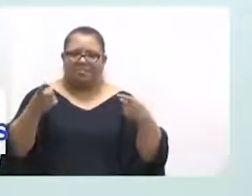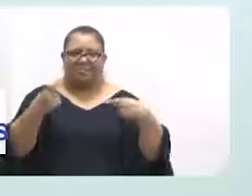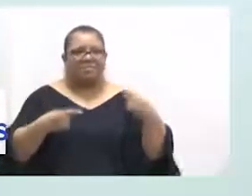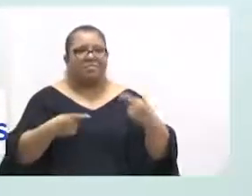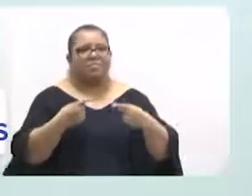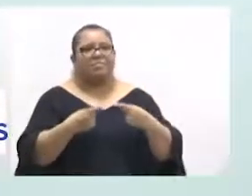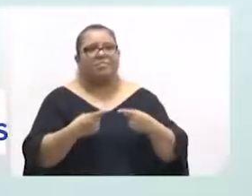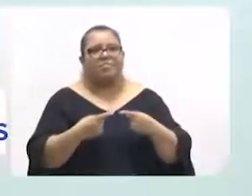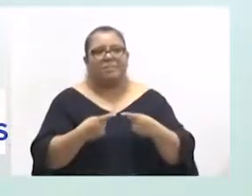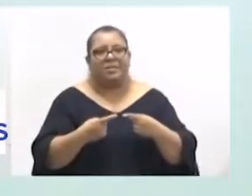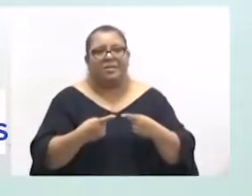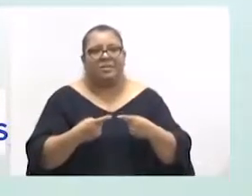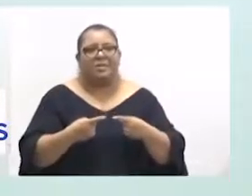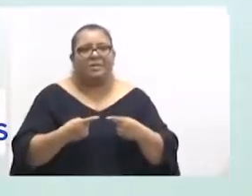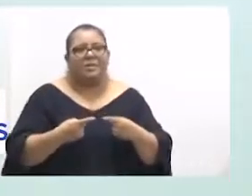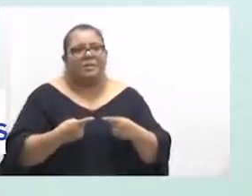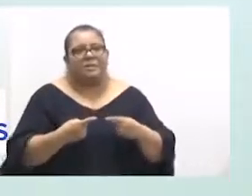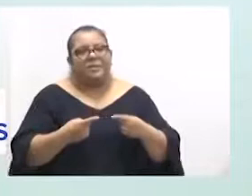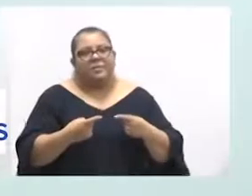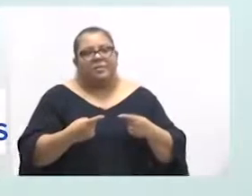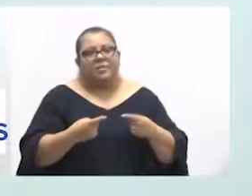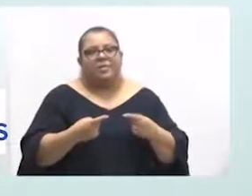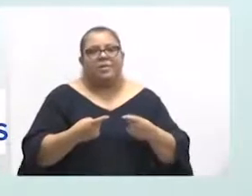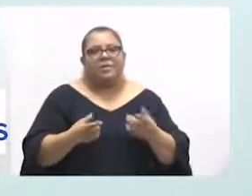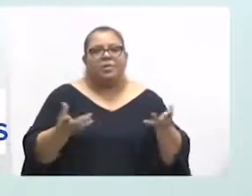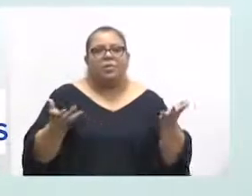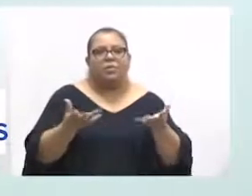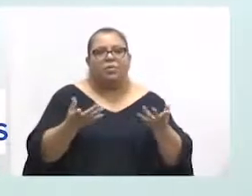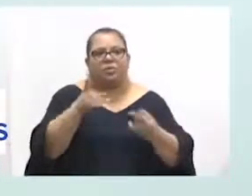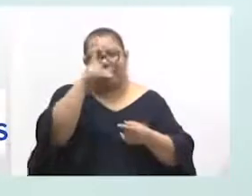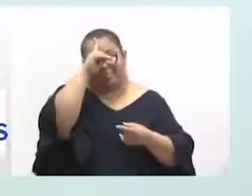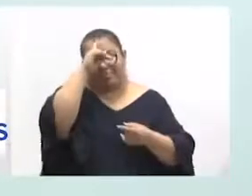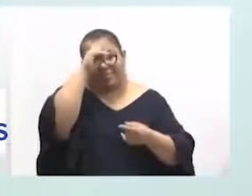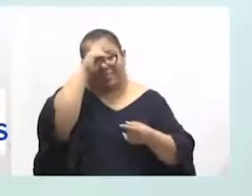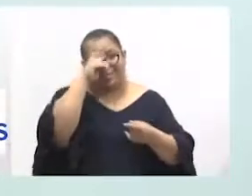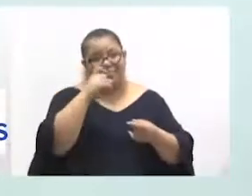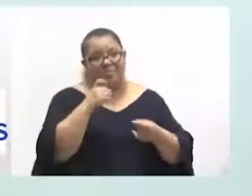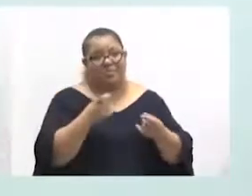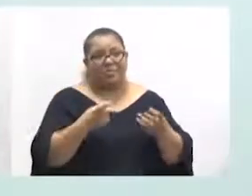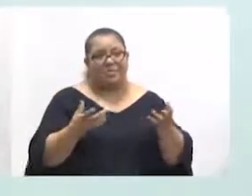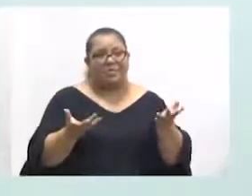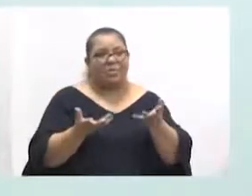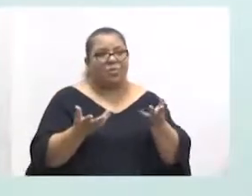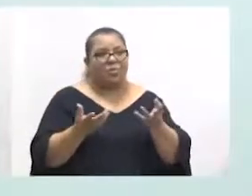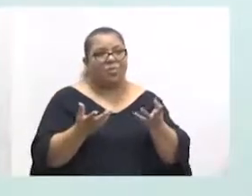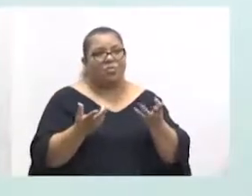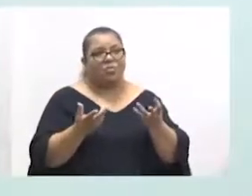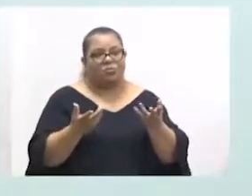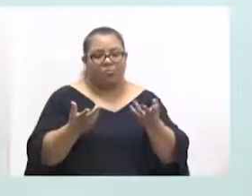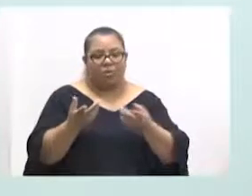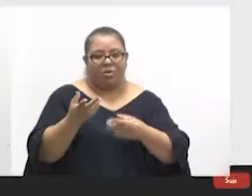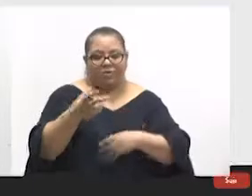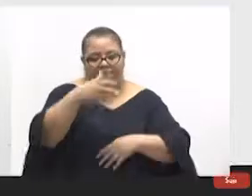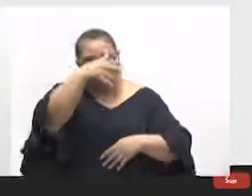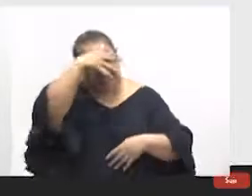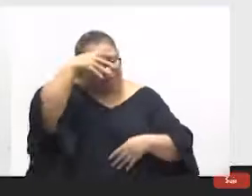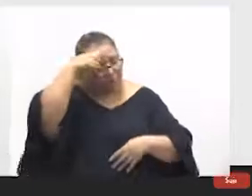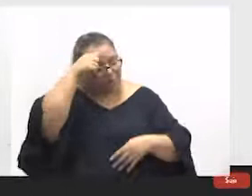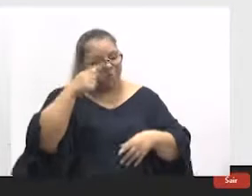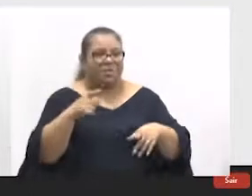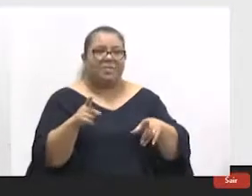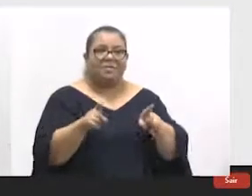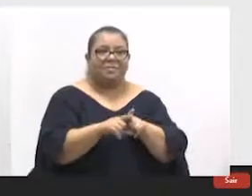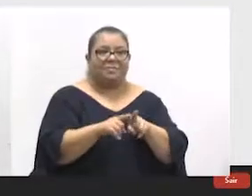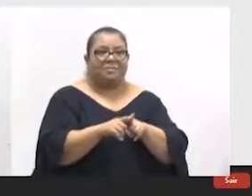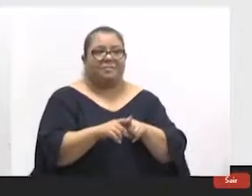é uma coisa que o Hospital do Câncer, de Câncer de Mato Grosso, e a gente atende